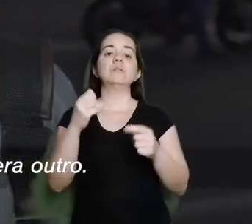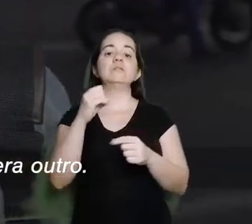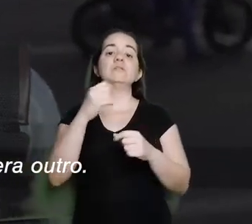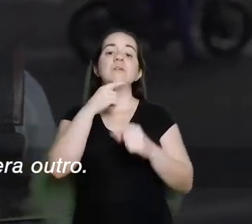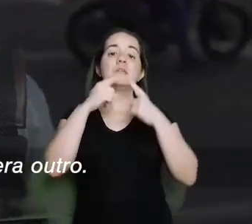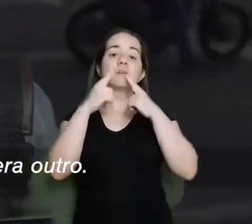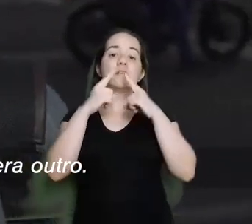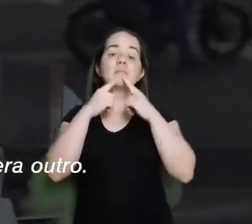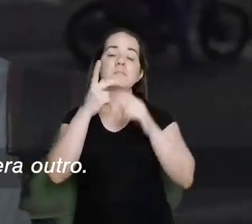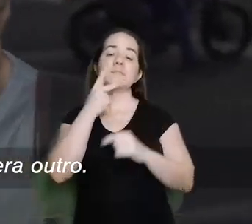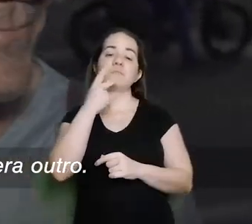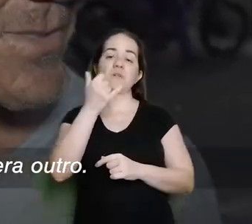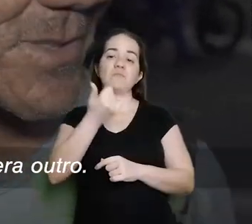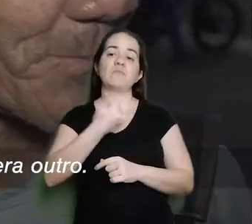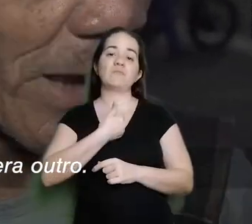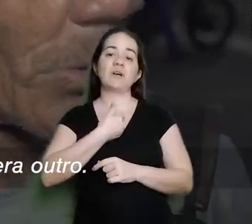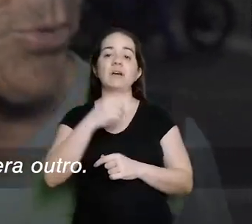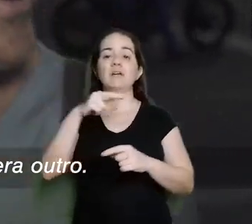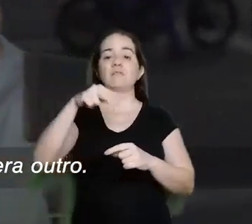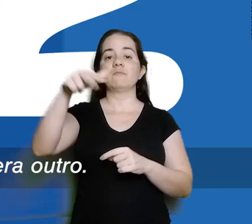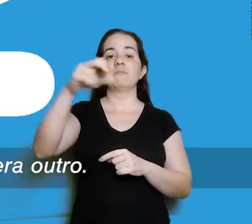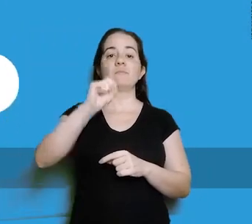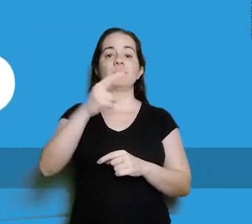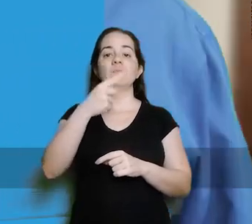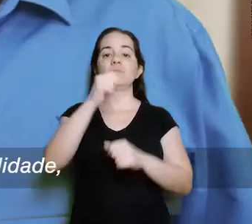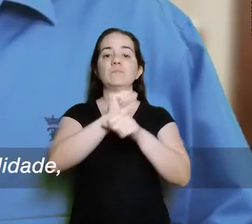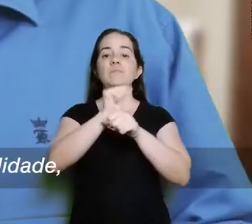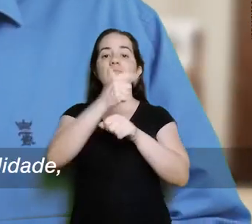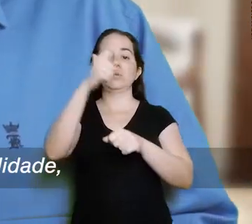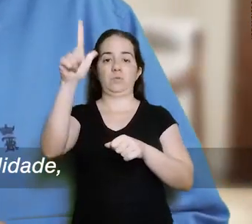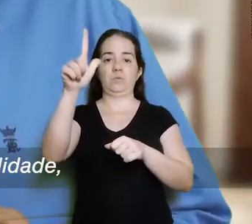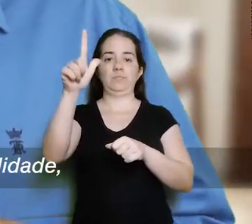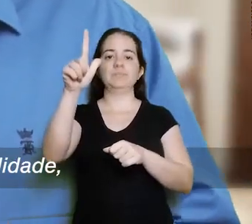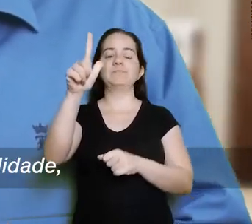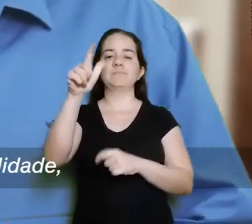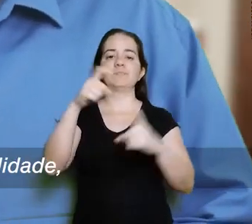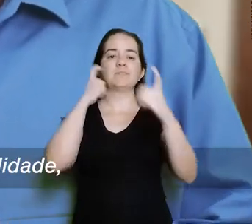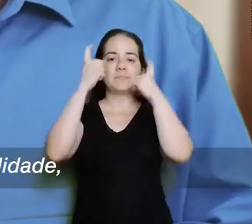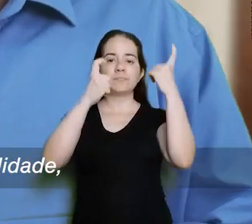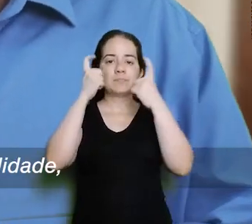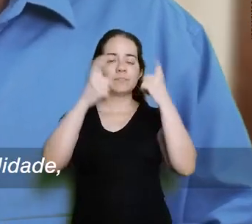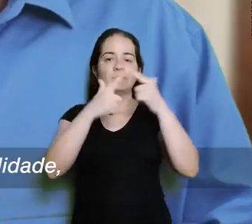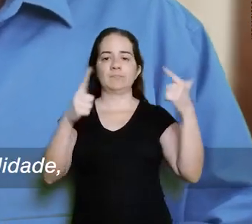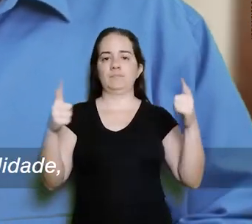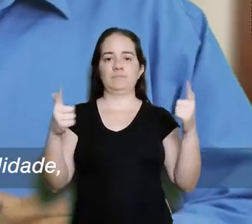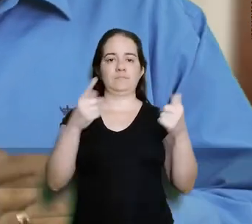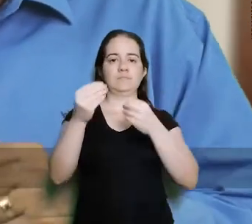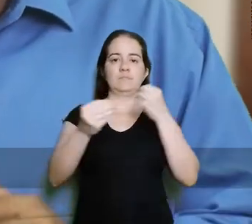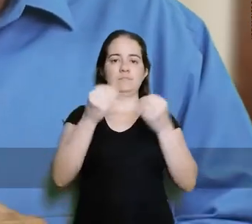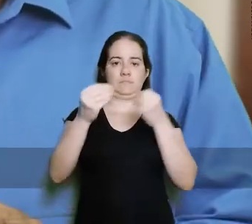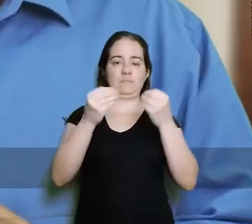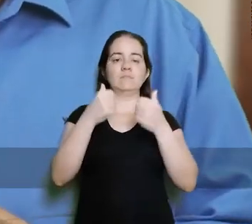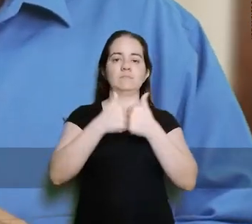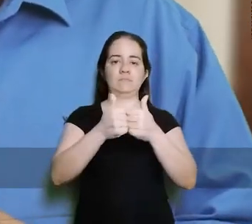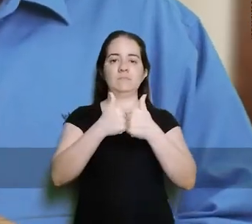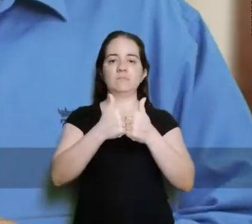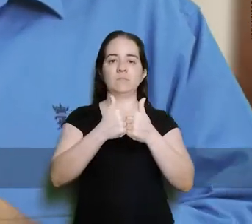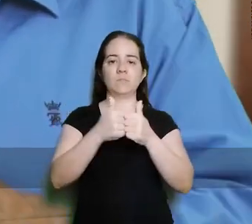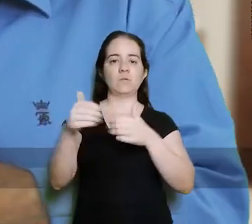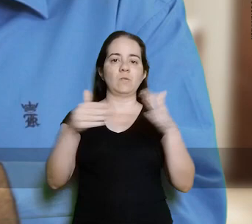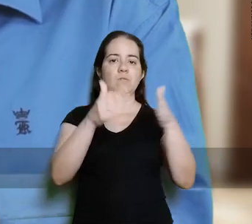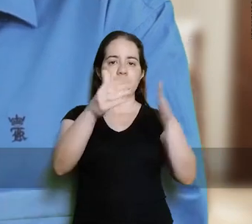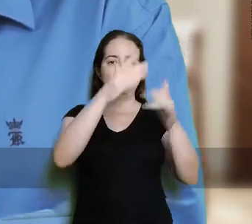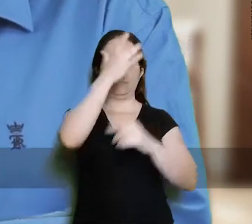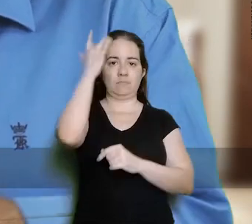mais, vai a pé ou pera outra. O Estado não se importa com mobilidade, mas eu me importo.